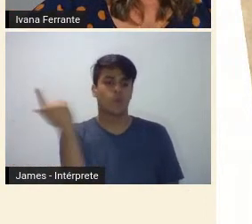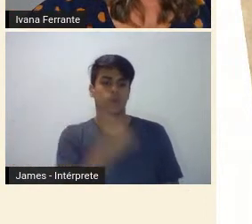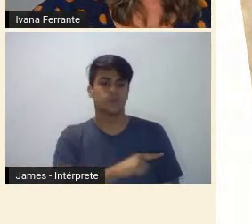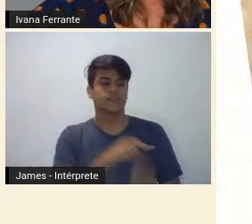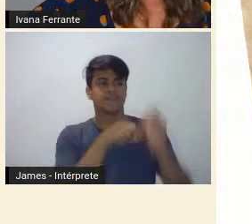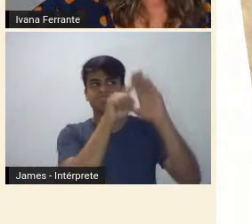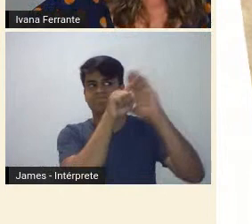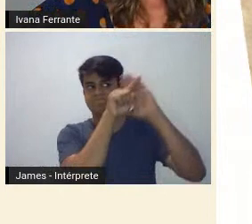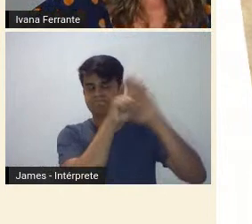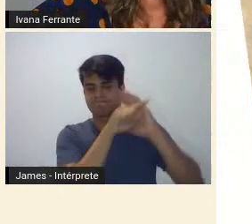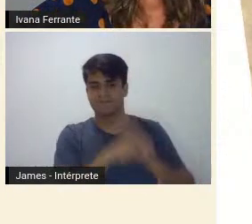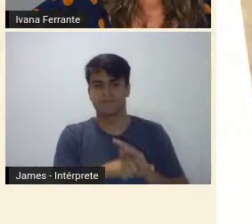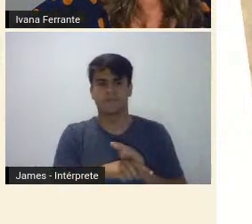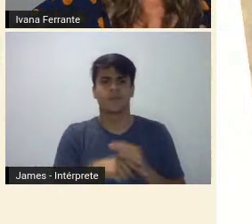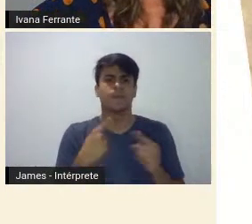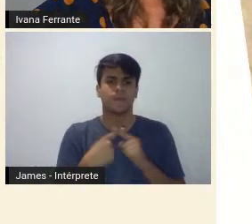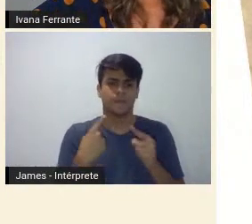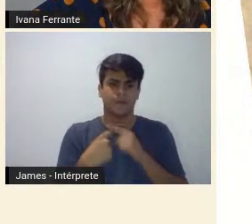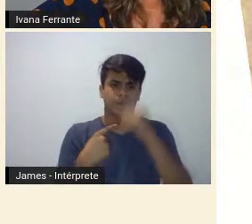ricamente